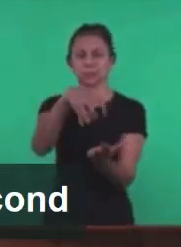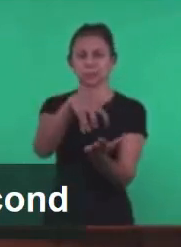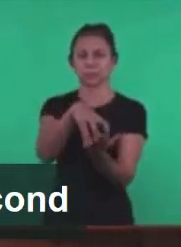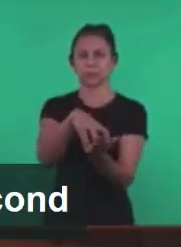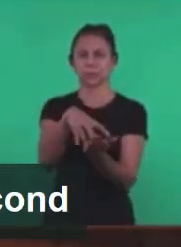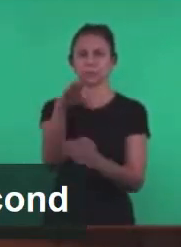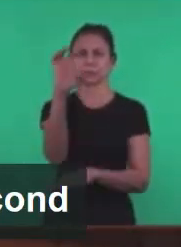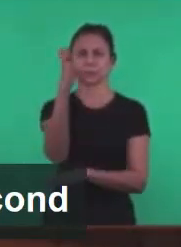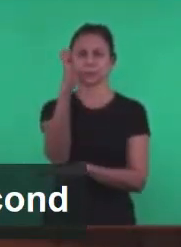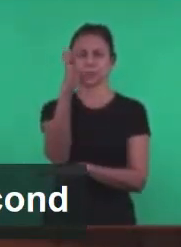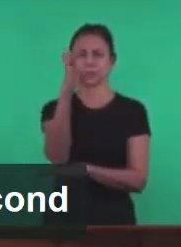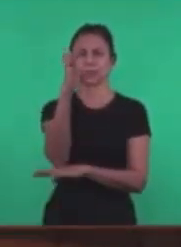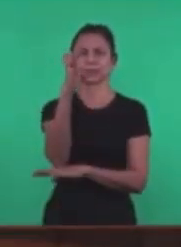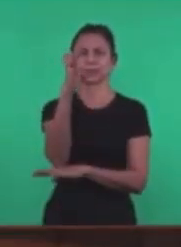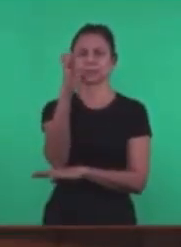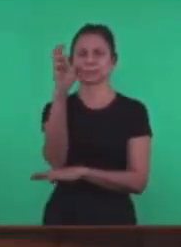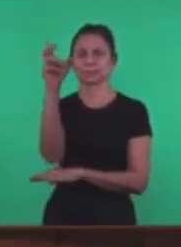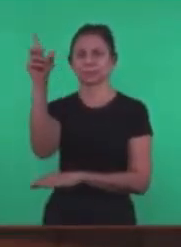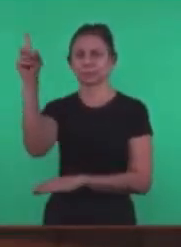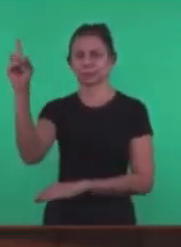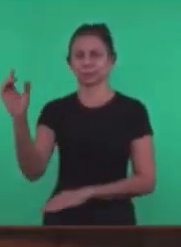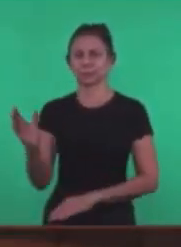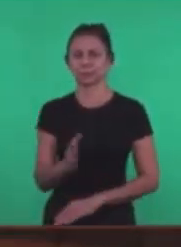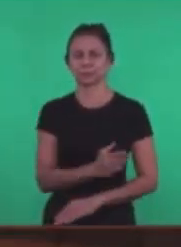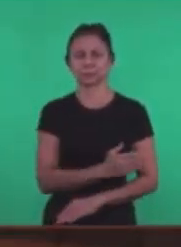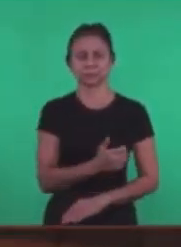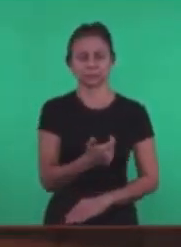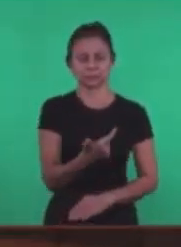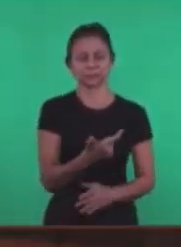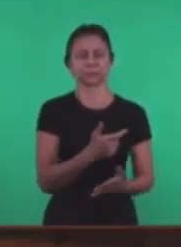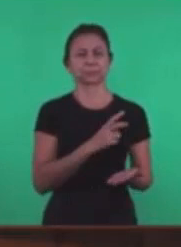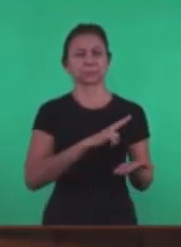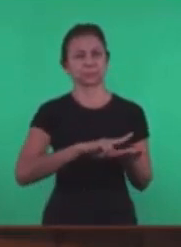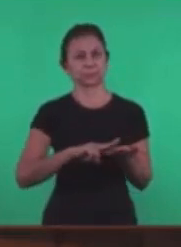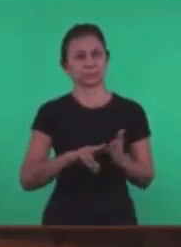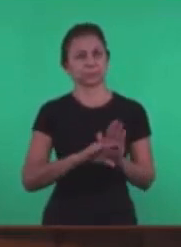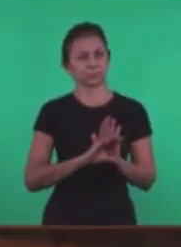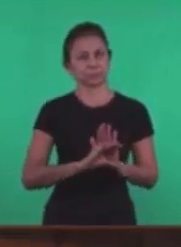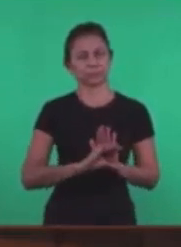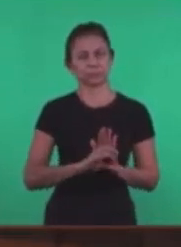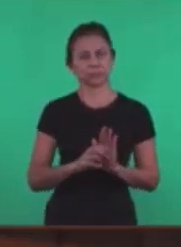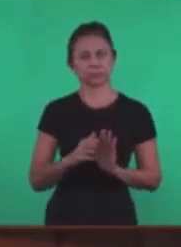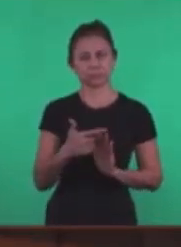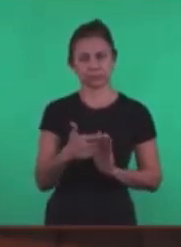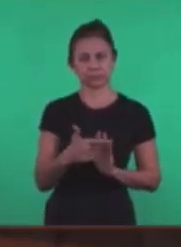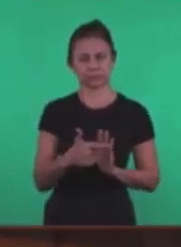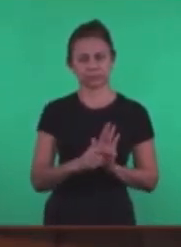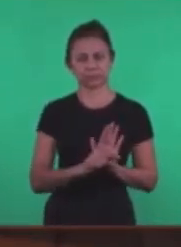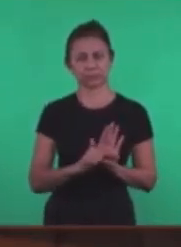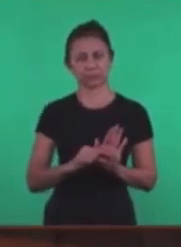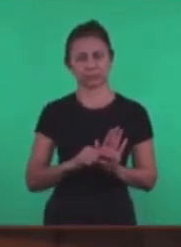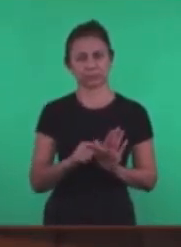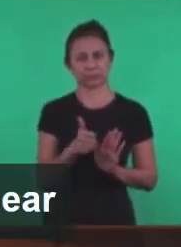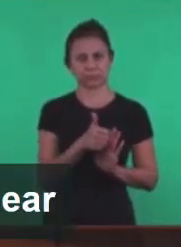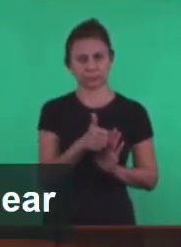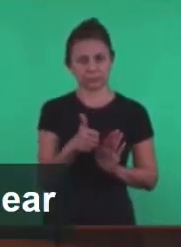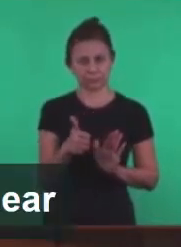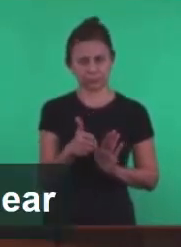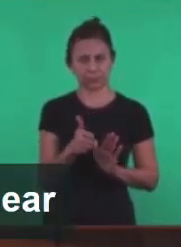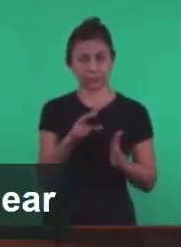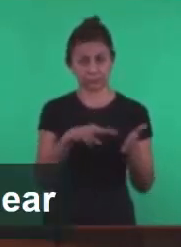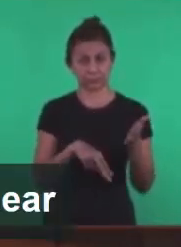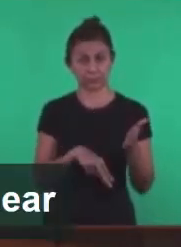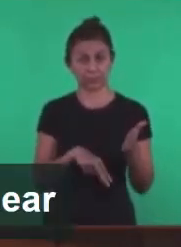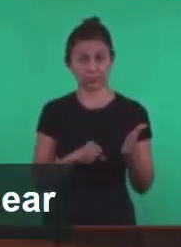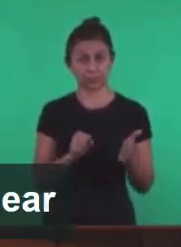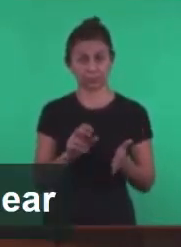Amém Vamos à segunda carta Agora Já no capítulo 2 Ainda No versículo 11 Vamos ler